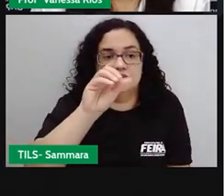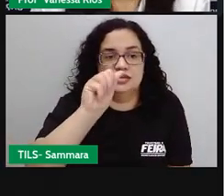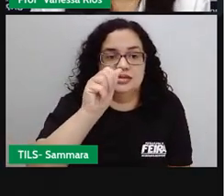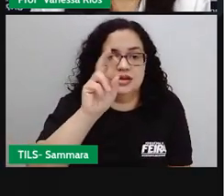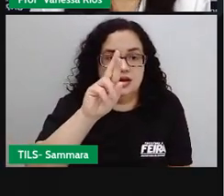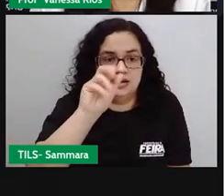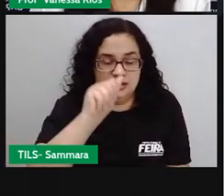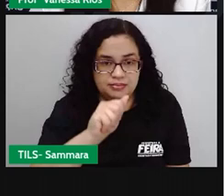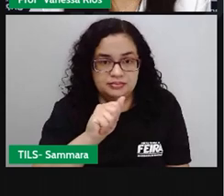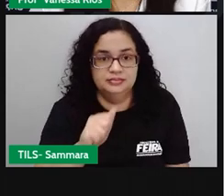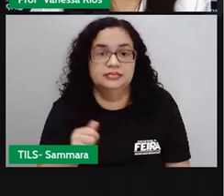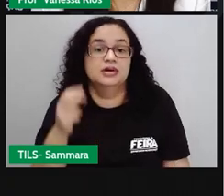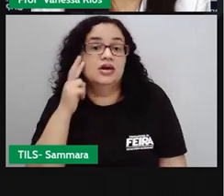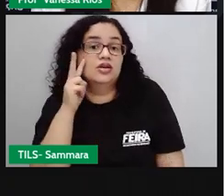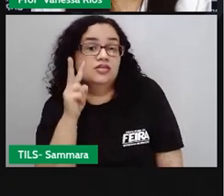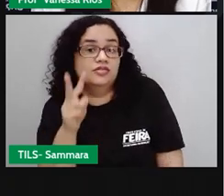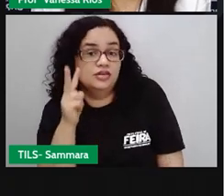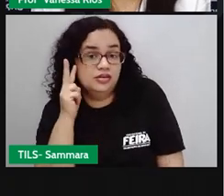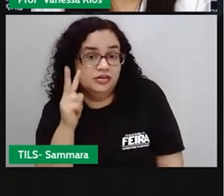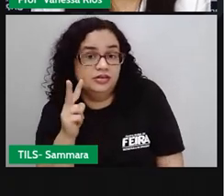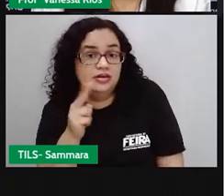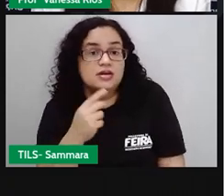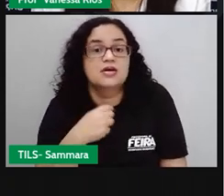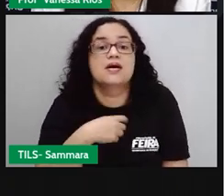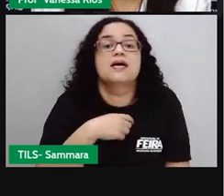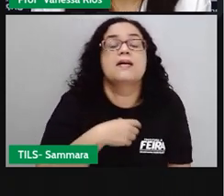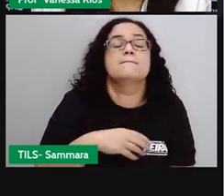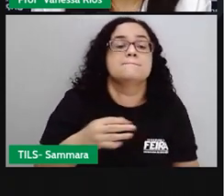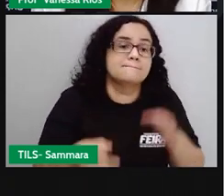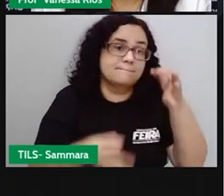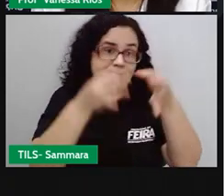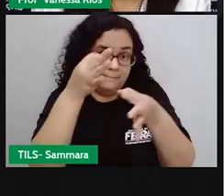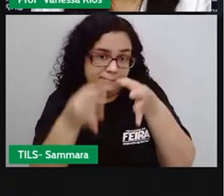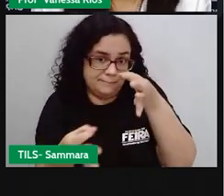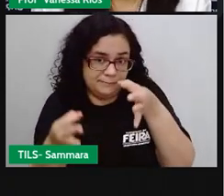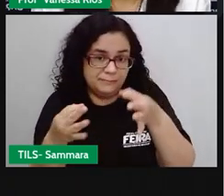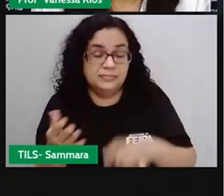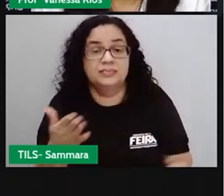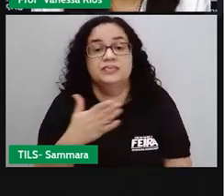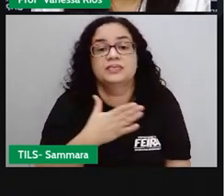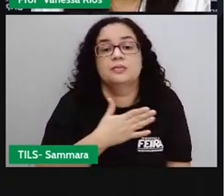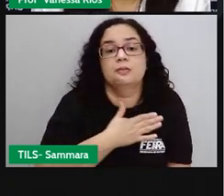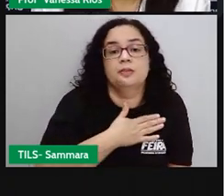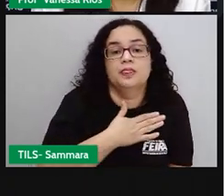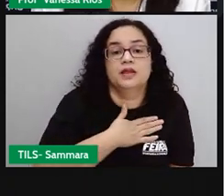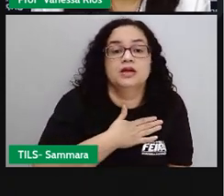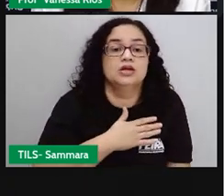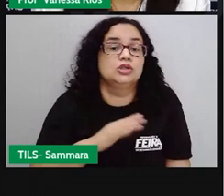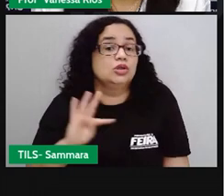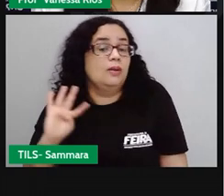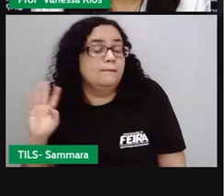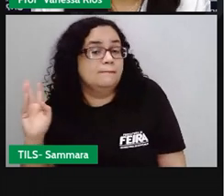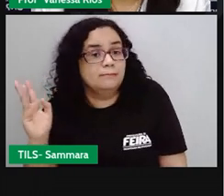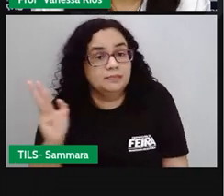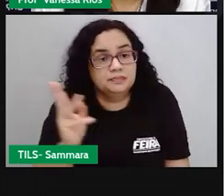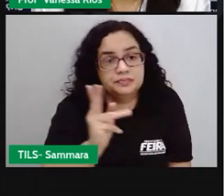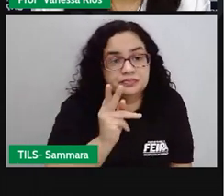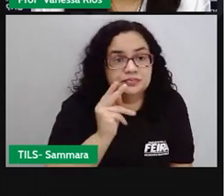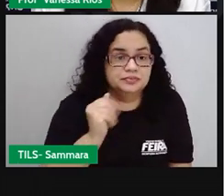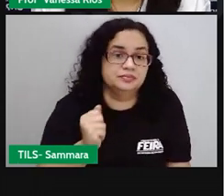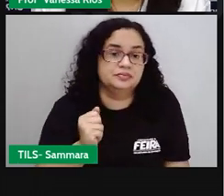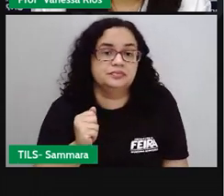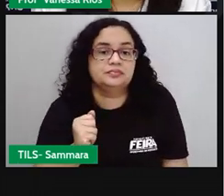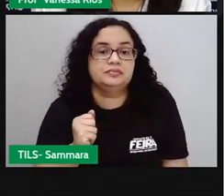vai ver o pretérito perfeito que indica uma ação totalmente